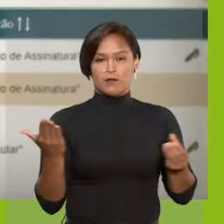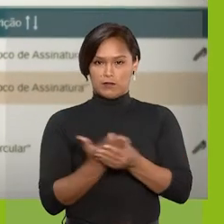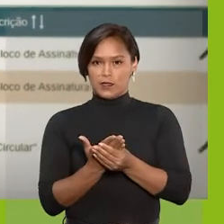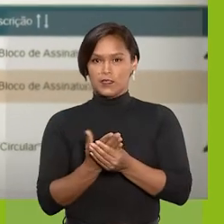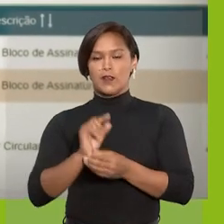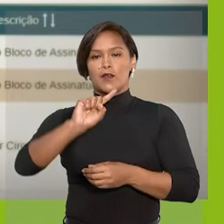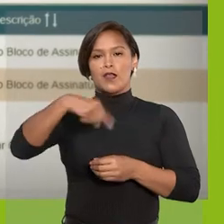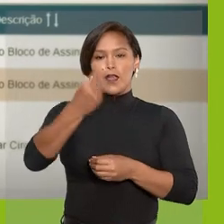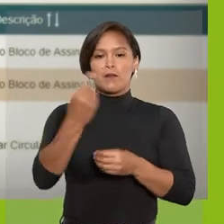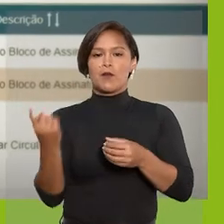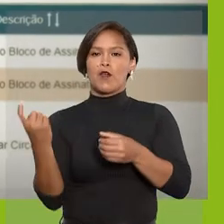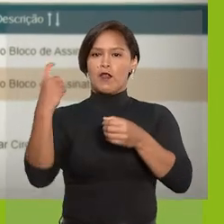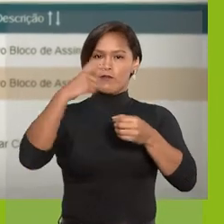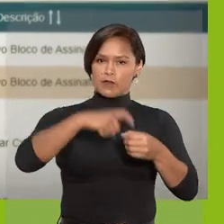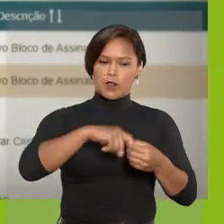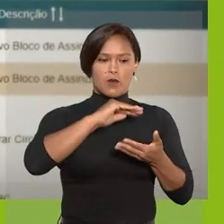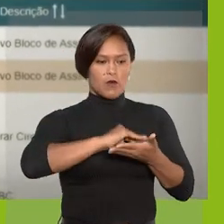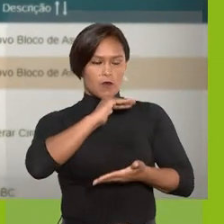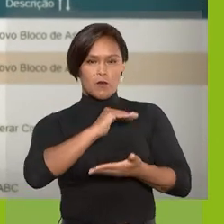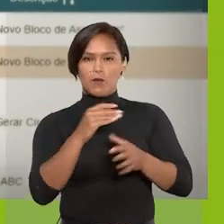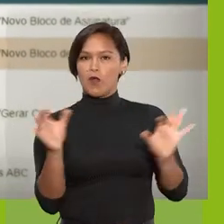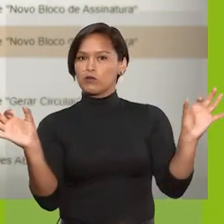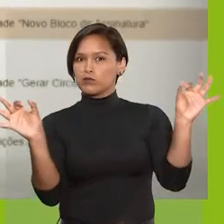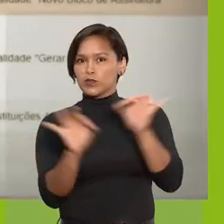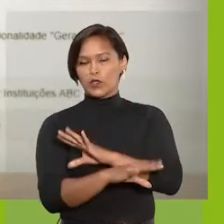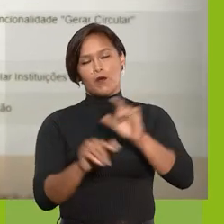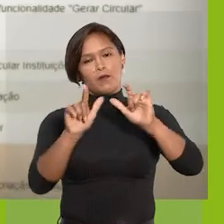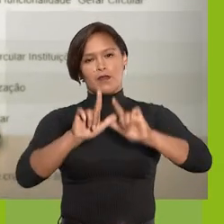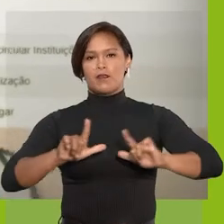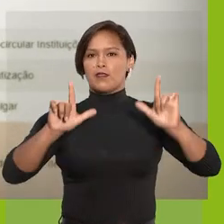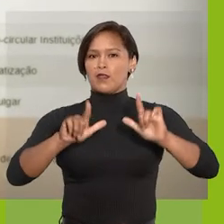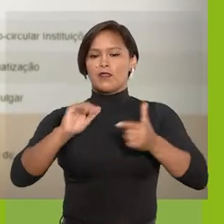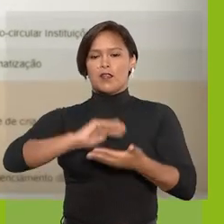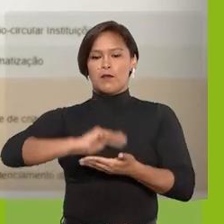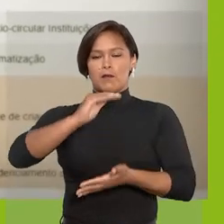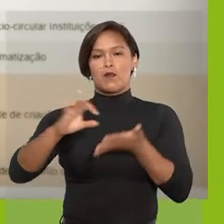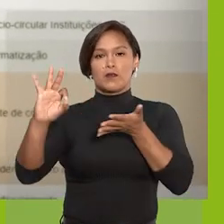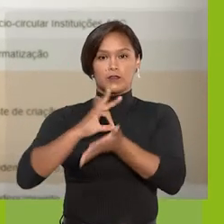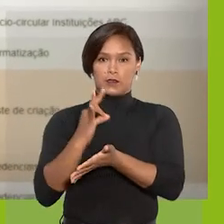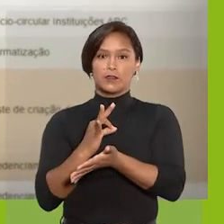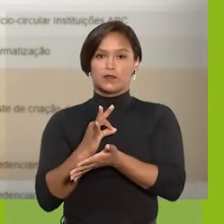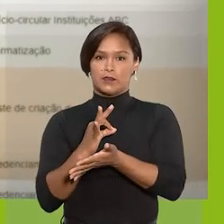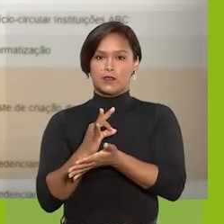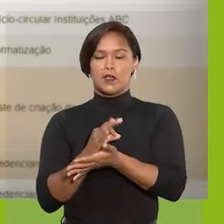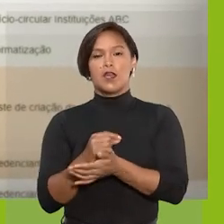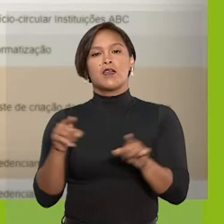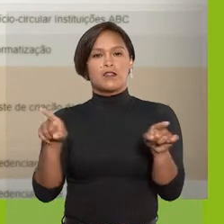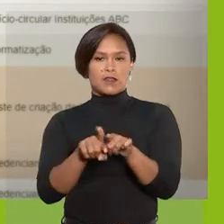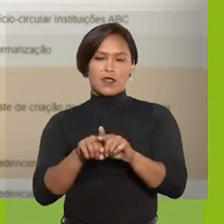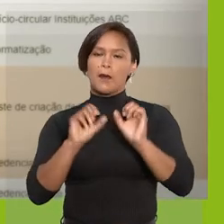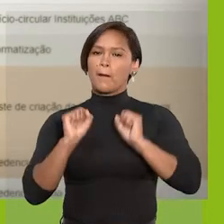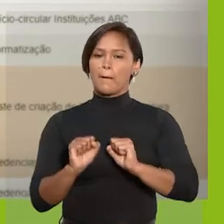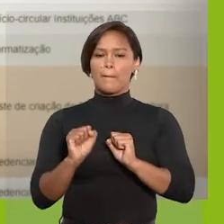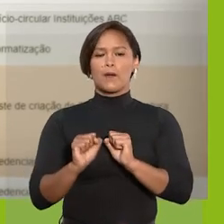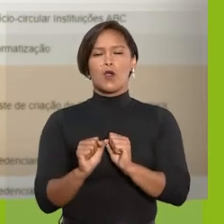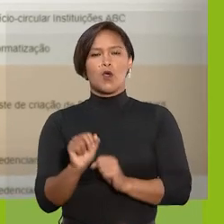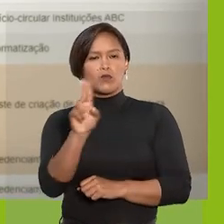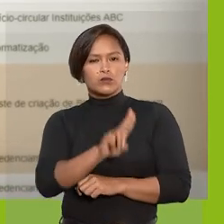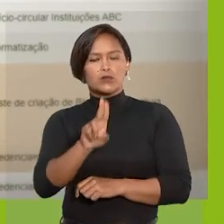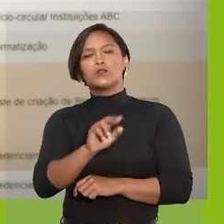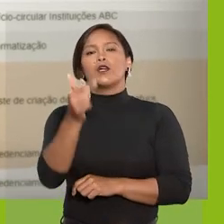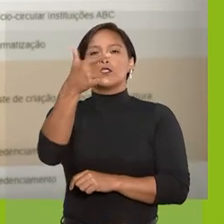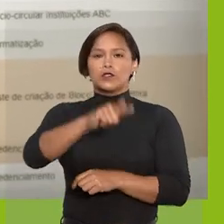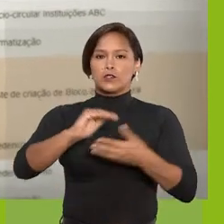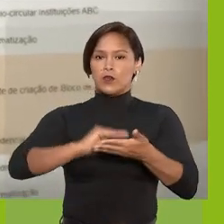Após a devolução, o bloco desaparecerá da tela Blocos de assinatura. Você também pode reutilizar os